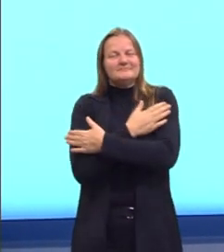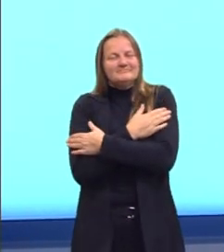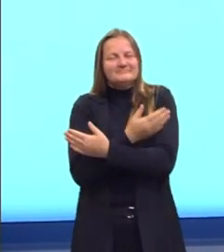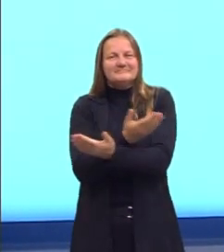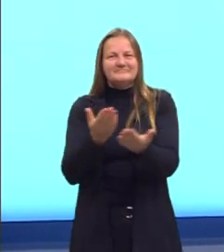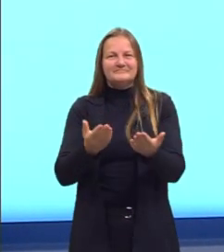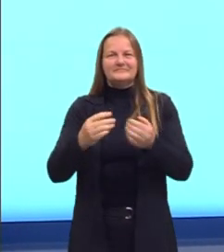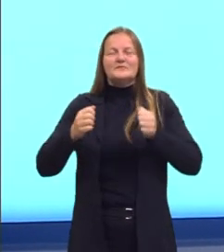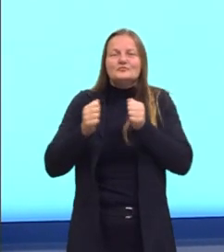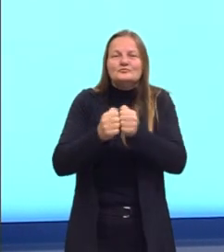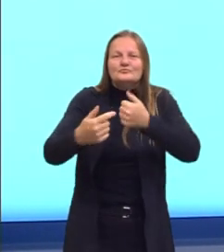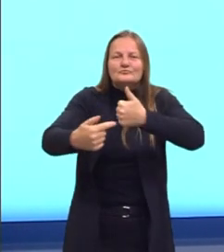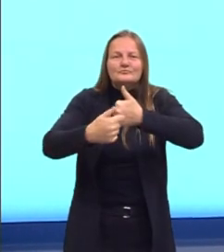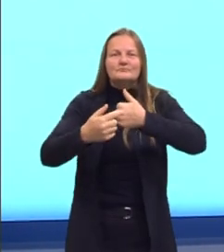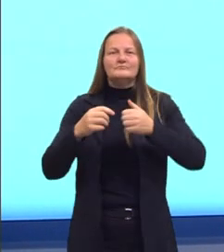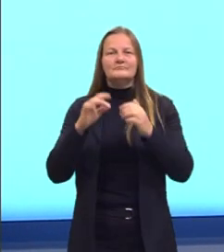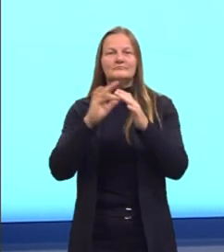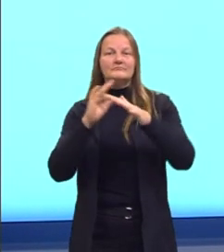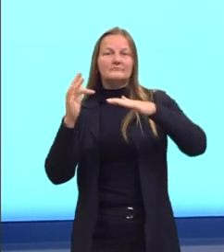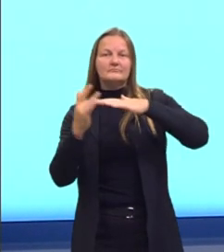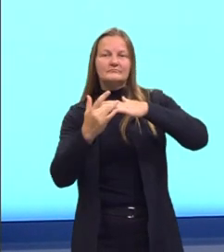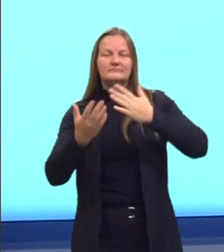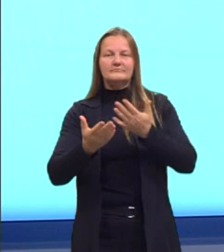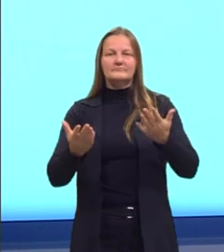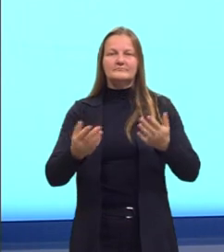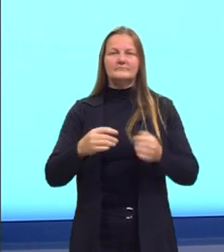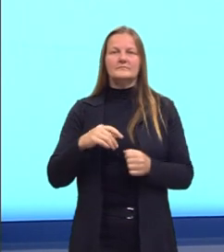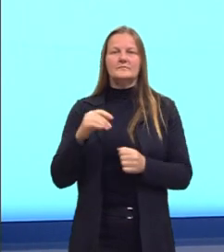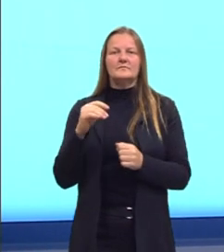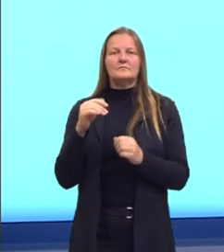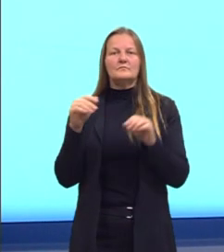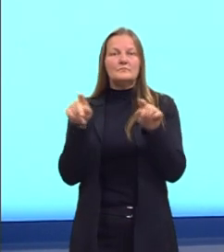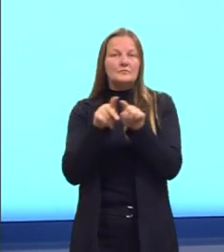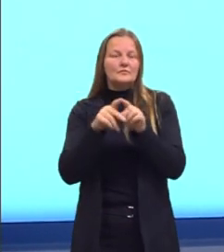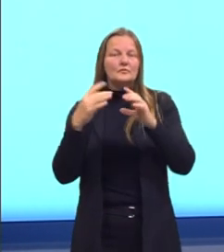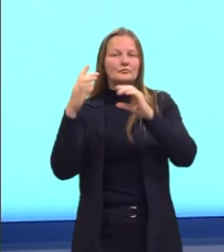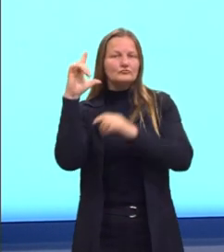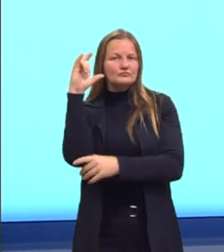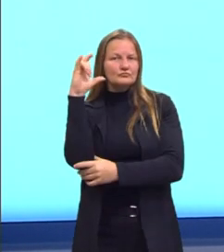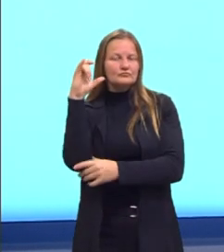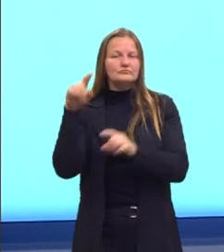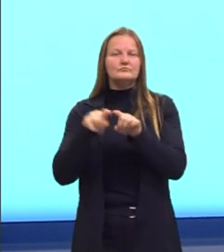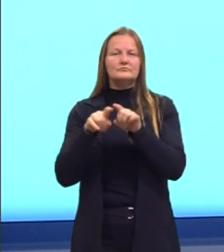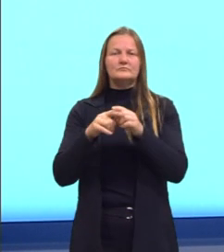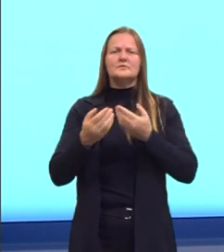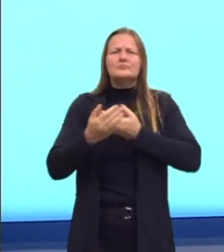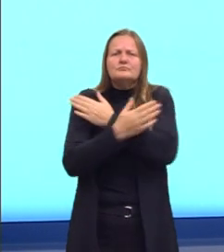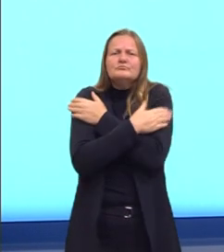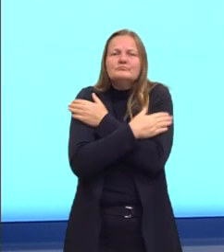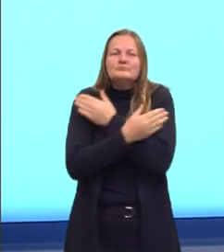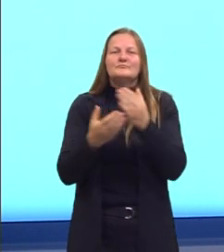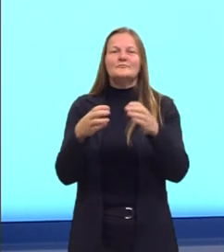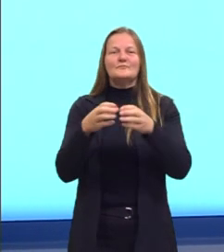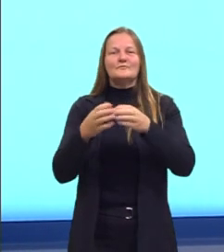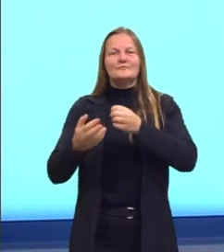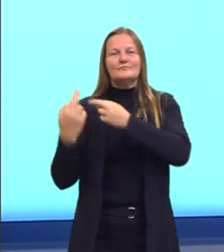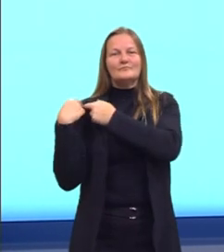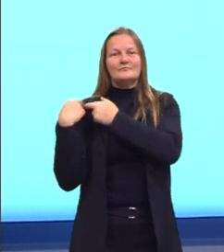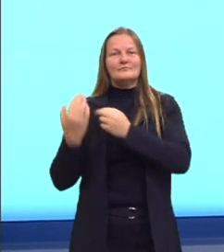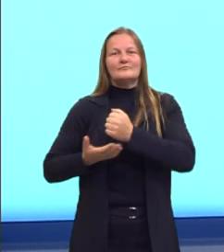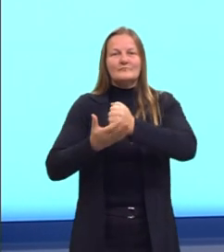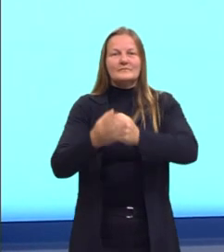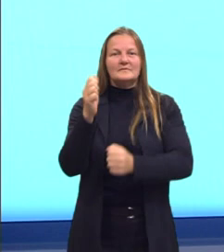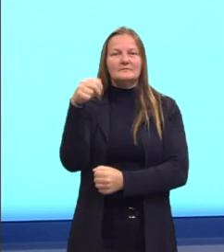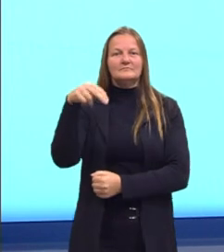Pedi para vocês me seguirem ali nas redes sociais, arroba prof.lucaslabella no Instagram. Mandar um abraço aí para a minha curadora, Andressa